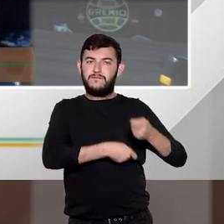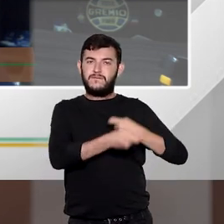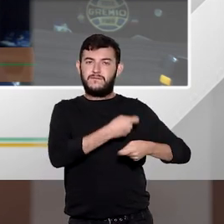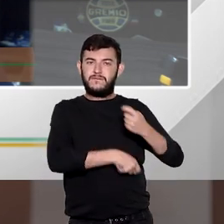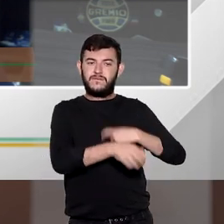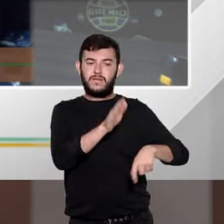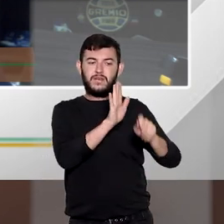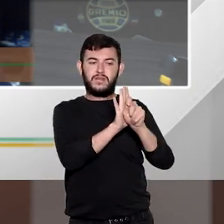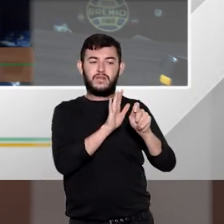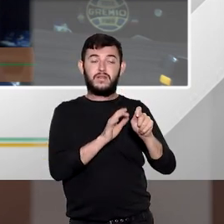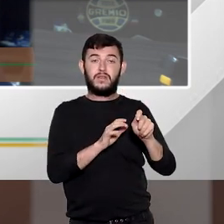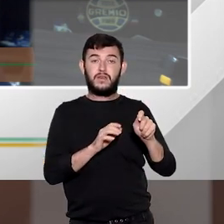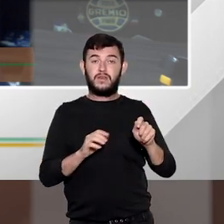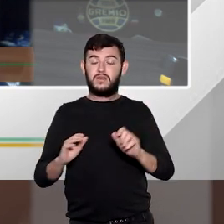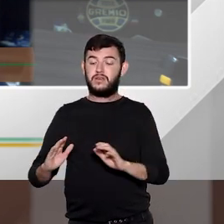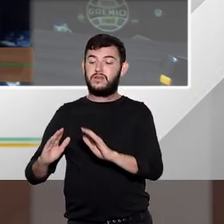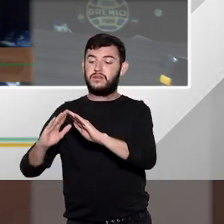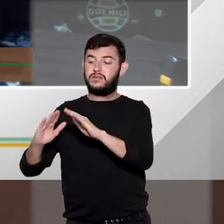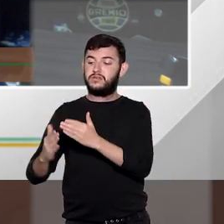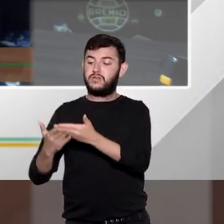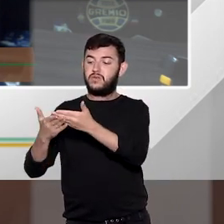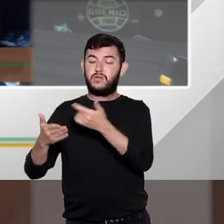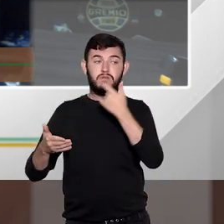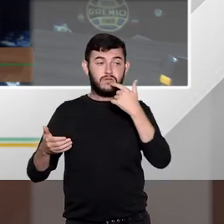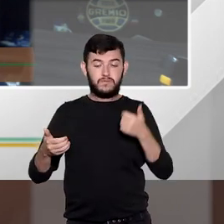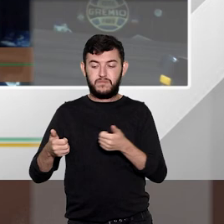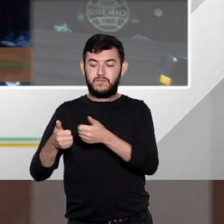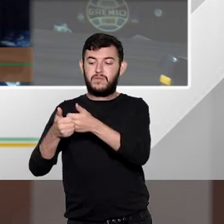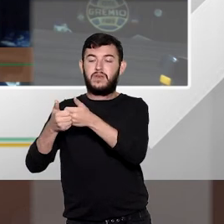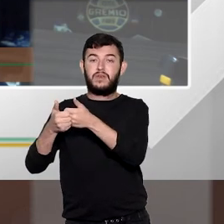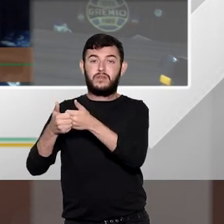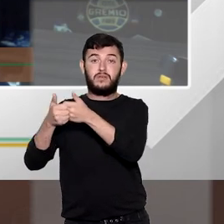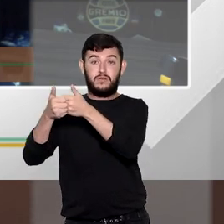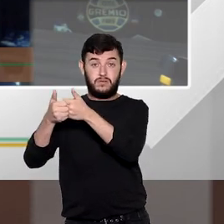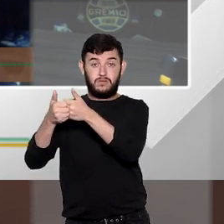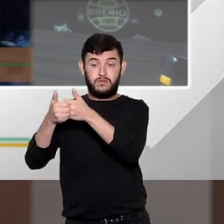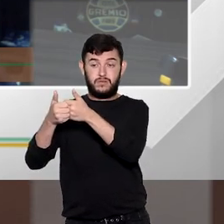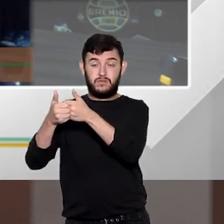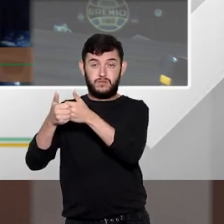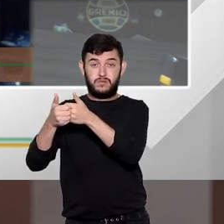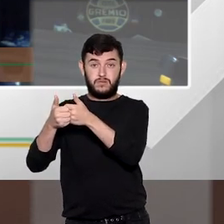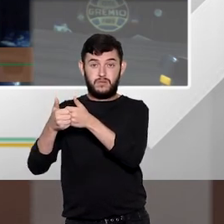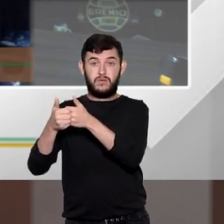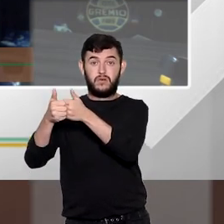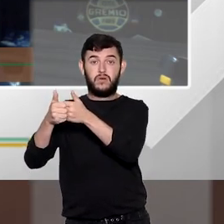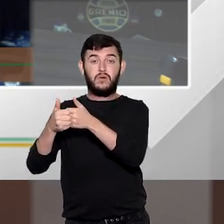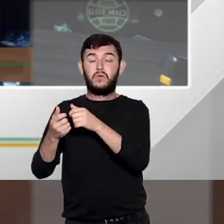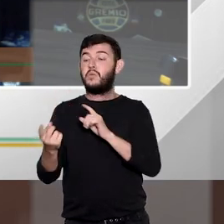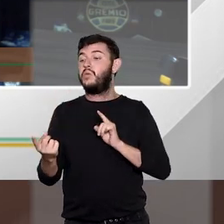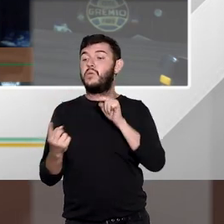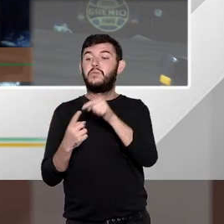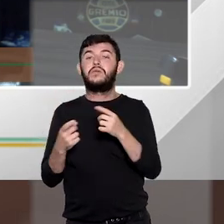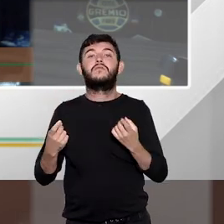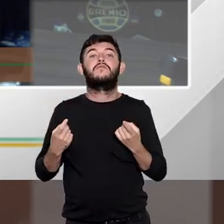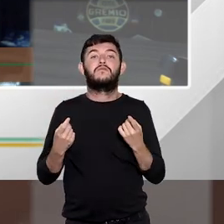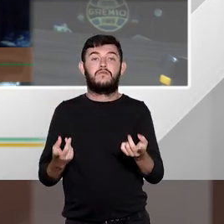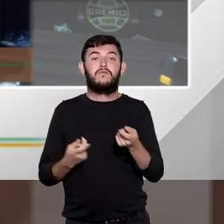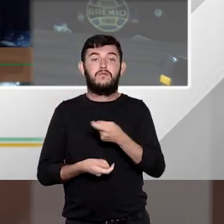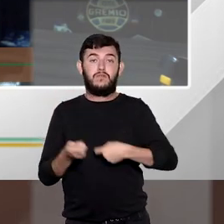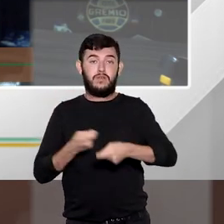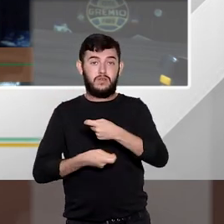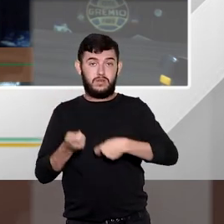droga próximo a uma escola tiver como como o objetivo vender para